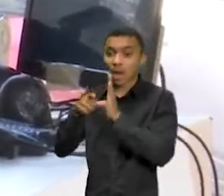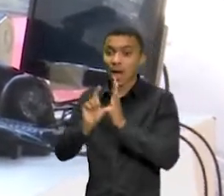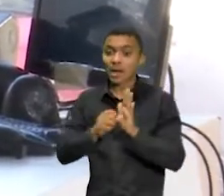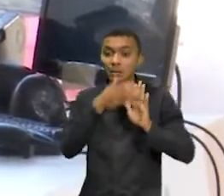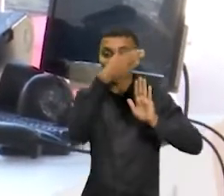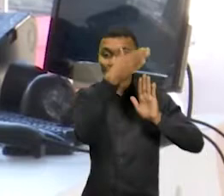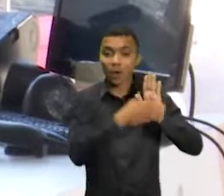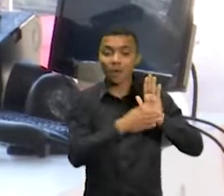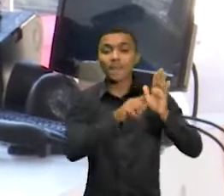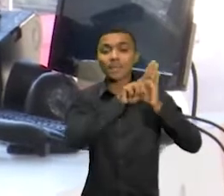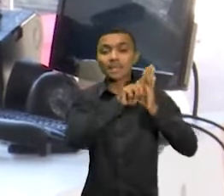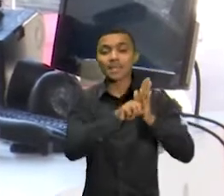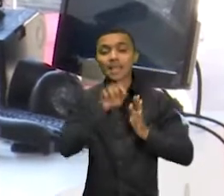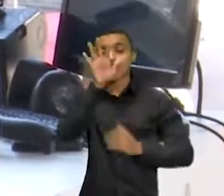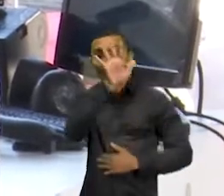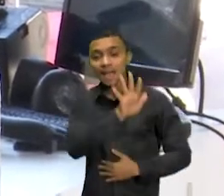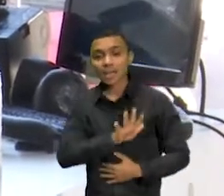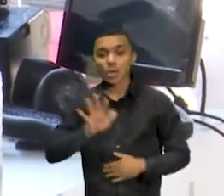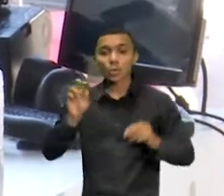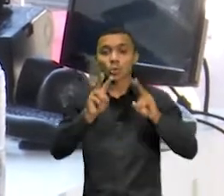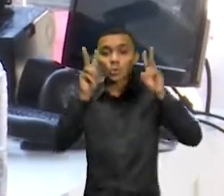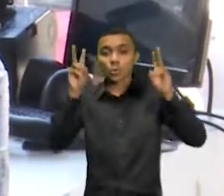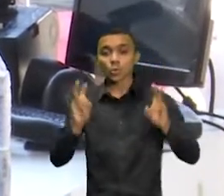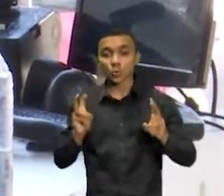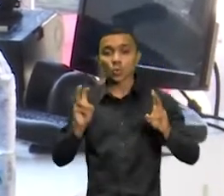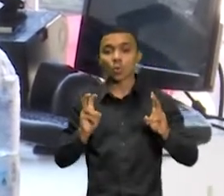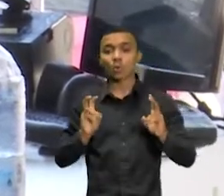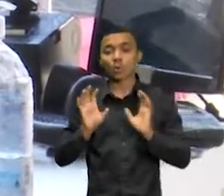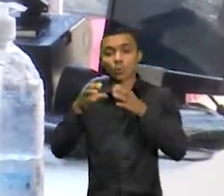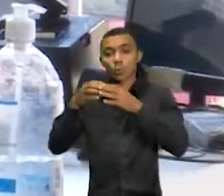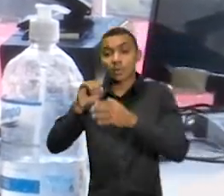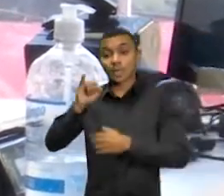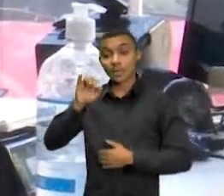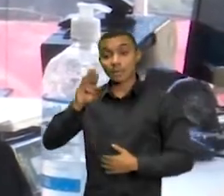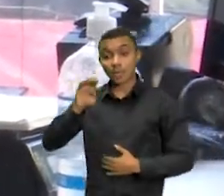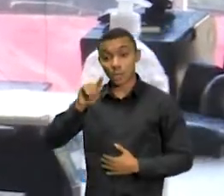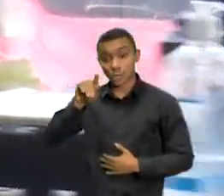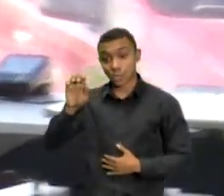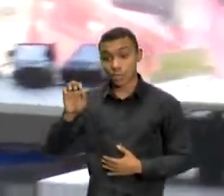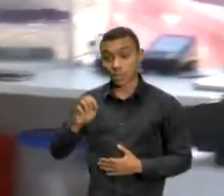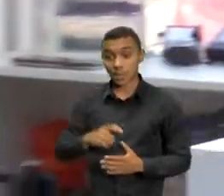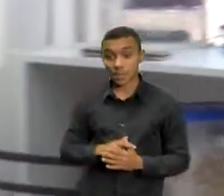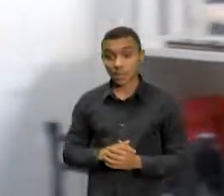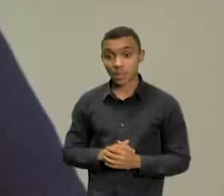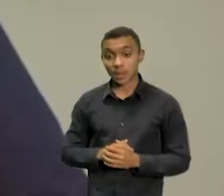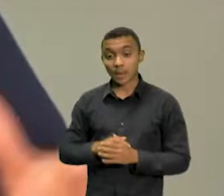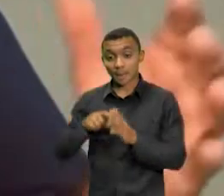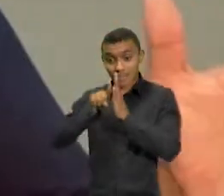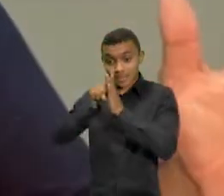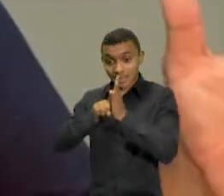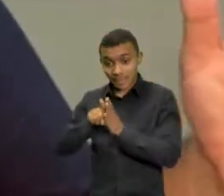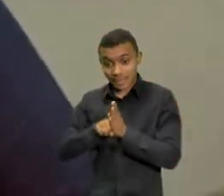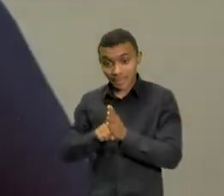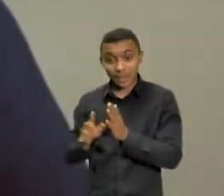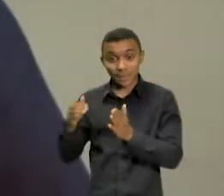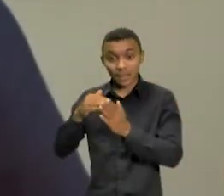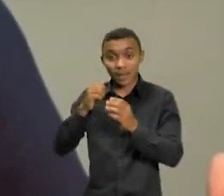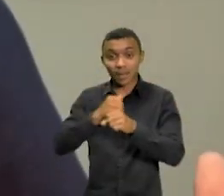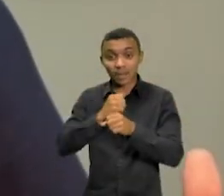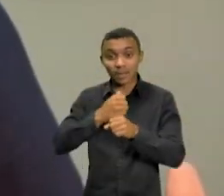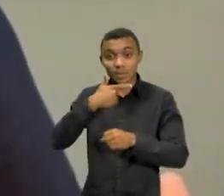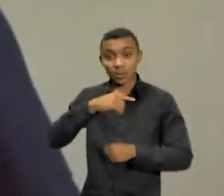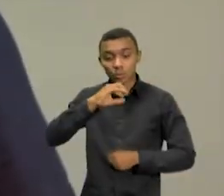Nacional por Amostras de Domicílio do IBGE. Os dados são do fim de 2021. Vlaidson Viana,